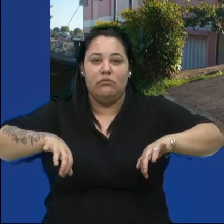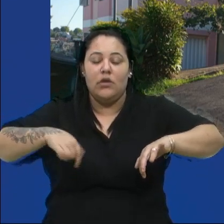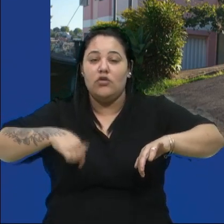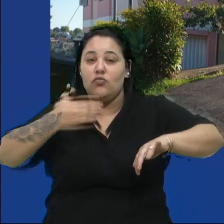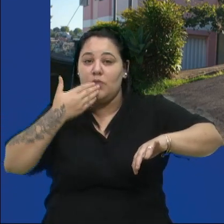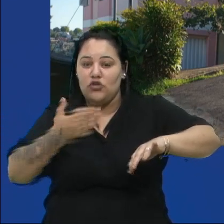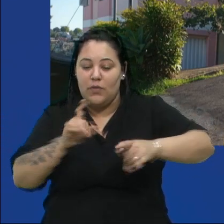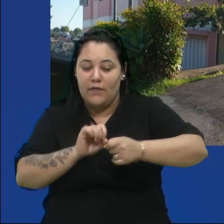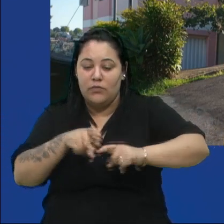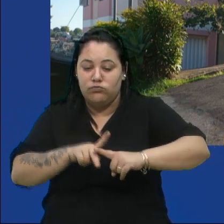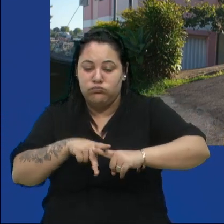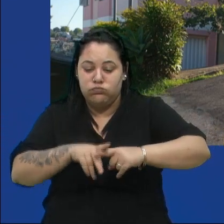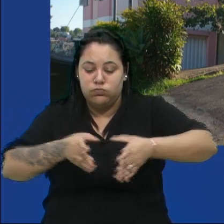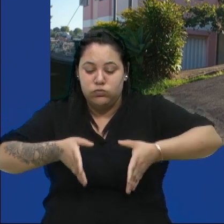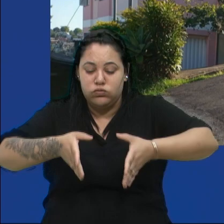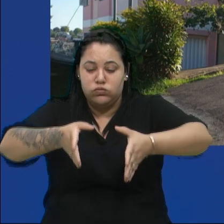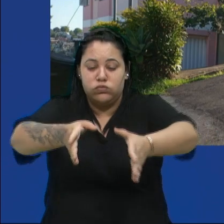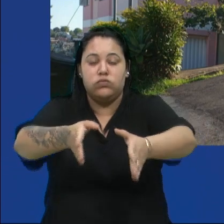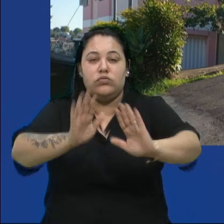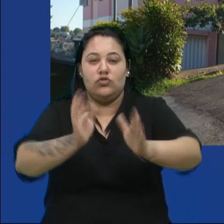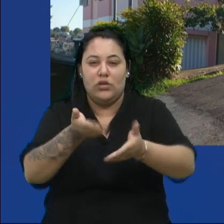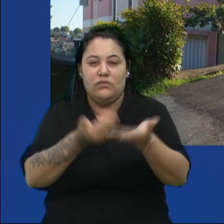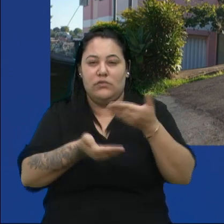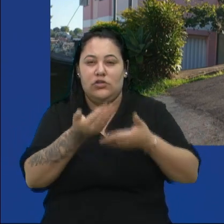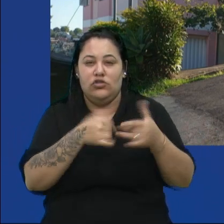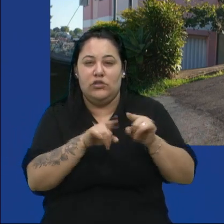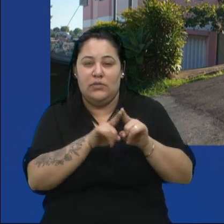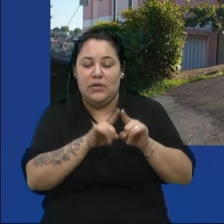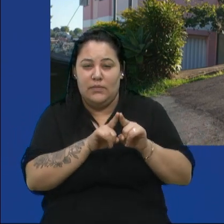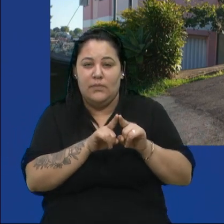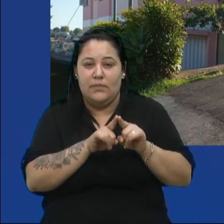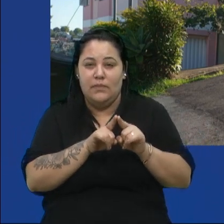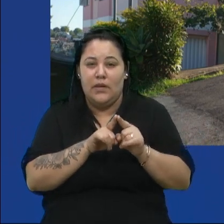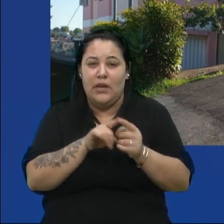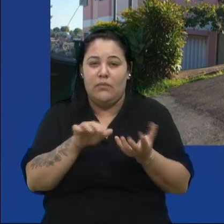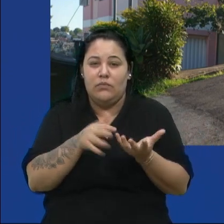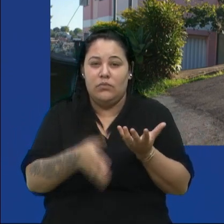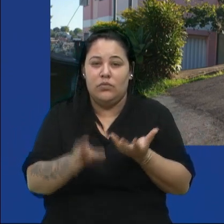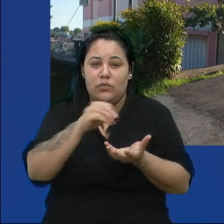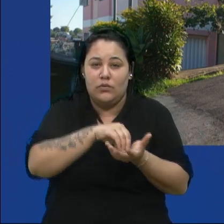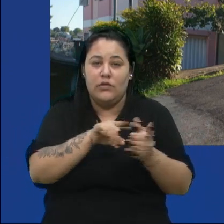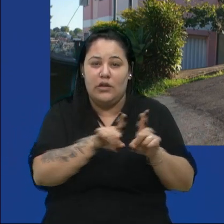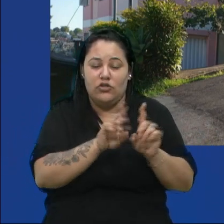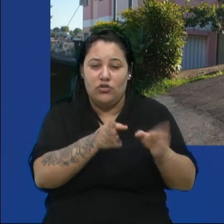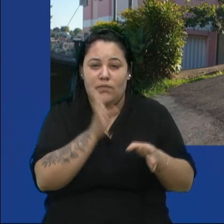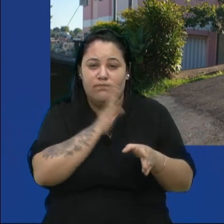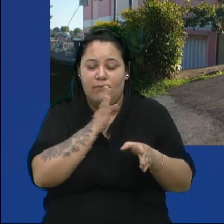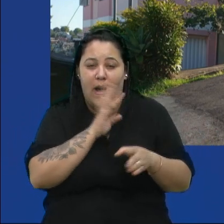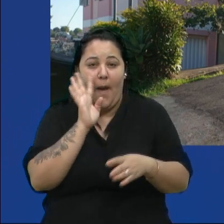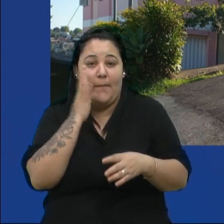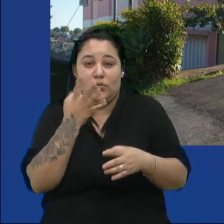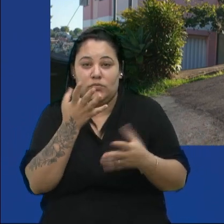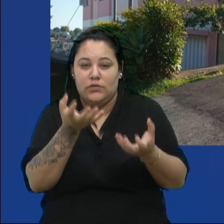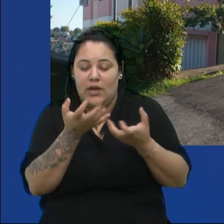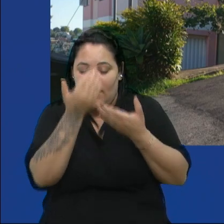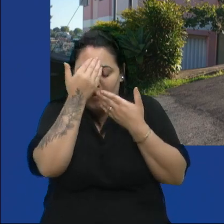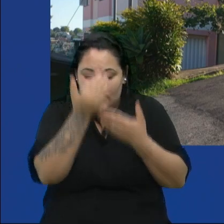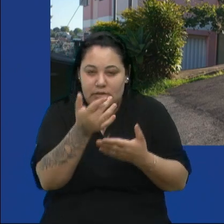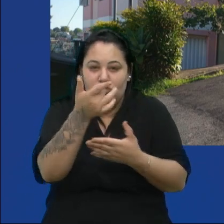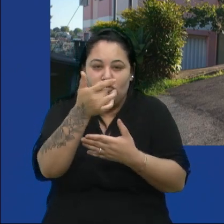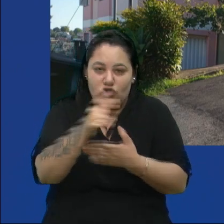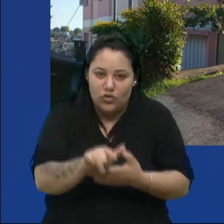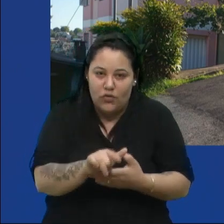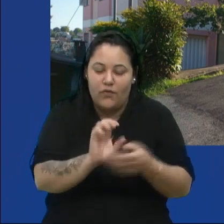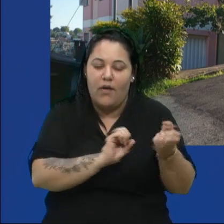conserto desse asfalto, que foi atendido pela Codeca. Então, aqui, quero reiterar os agradecimentos à Codeca